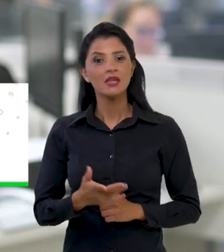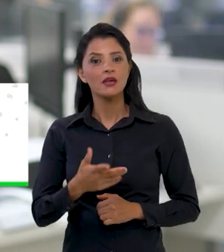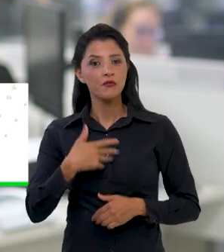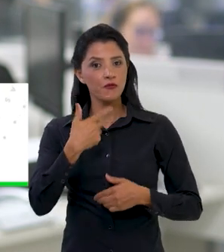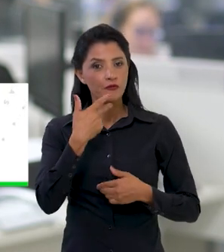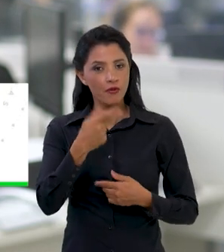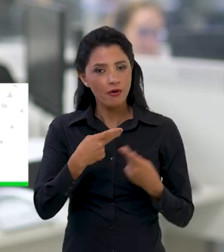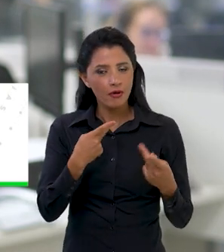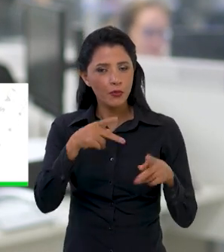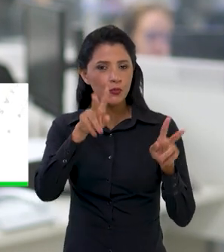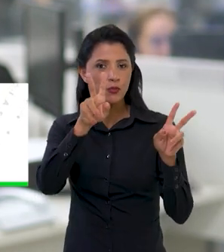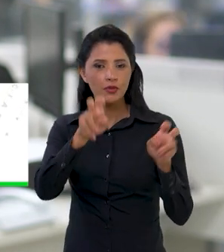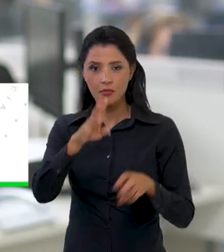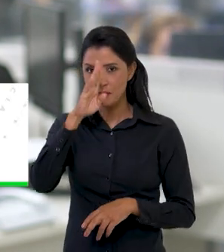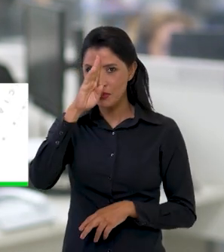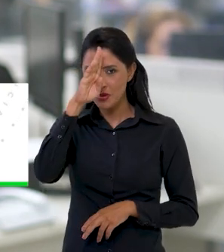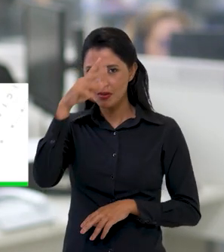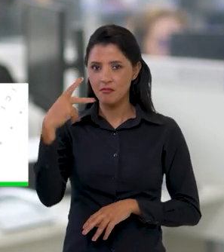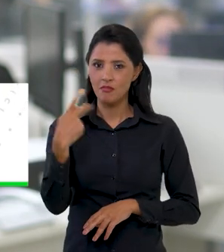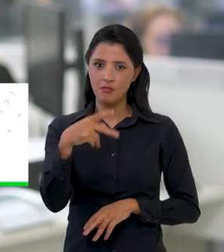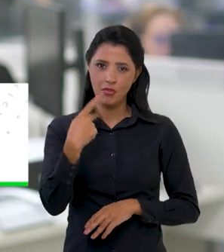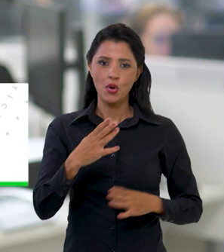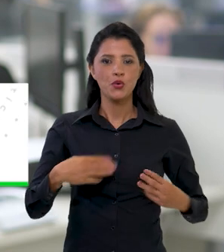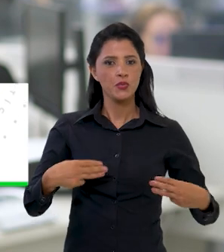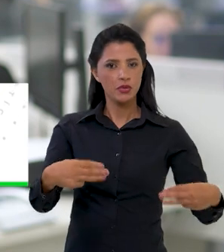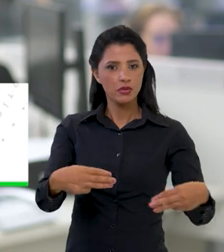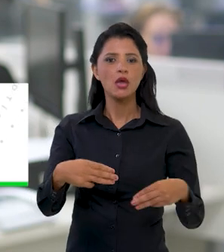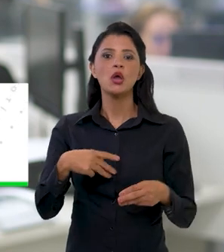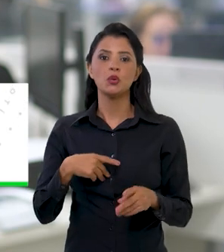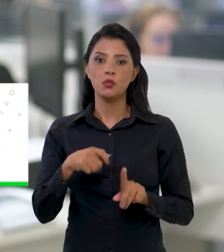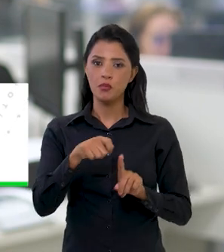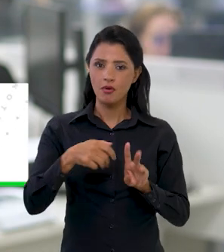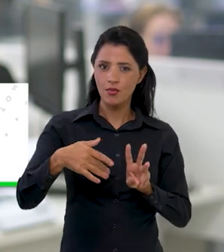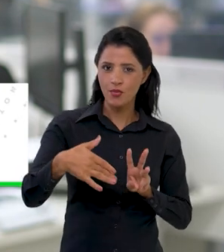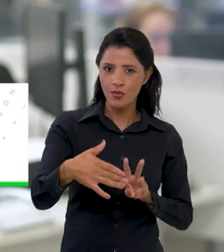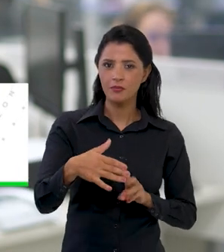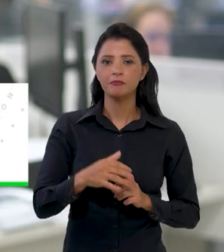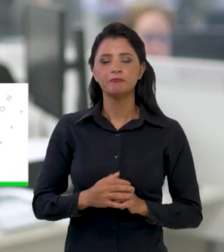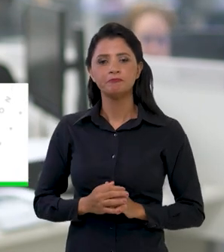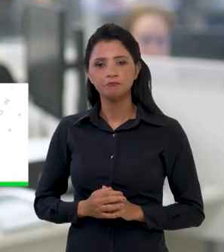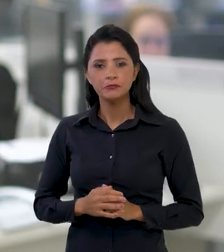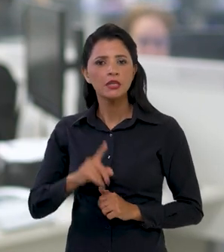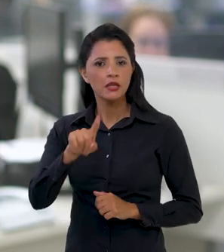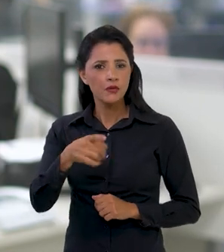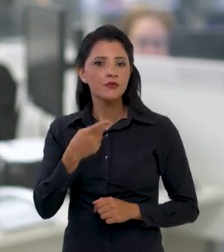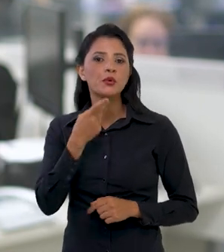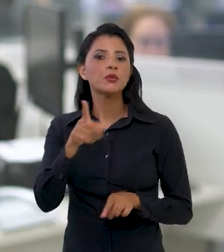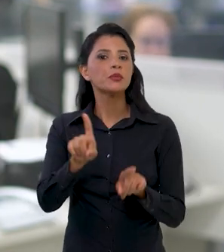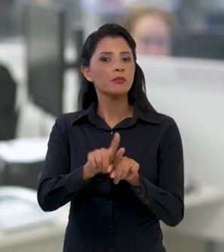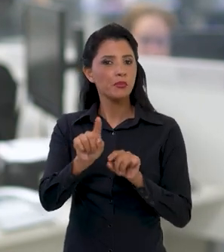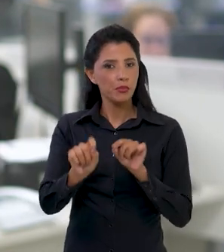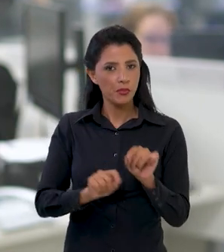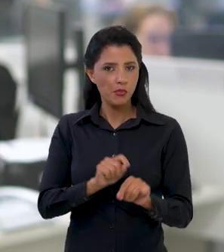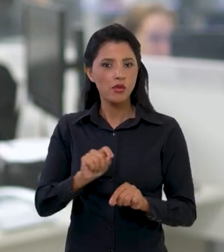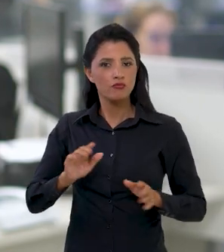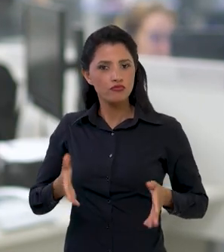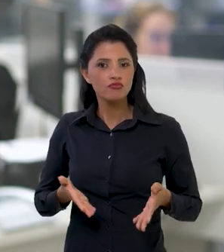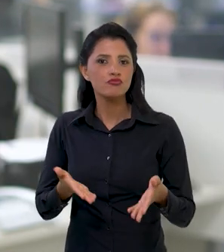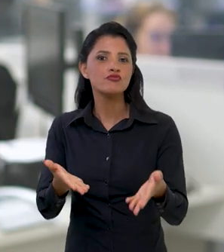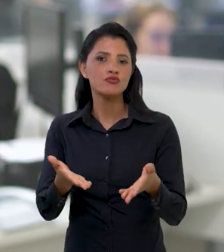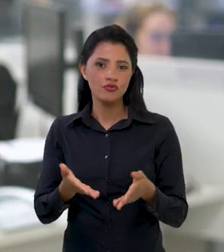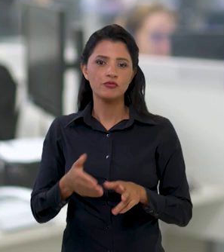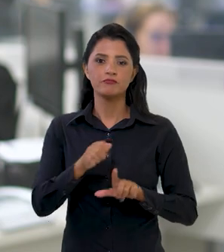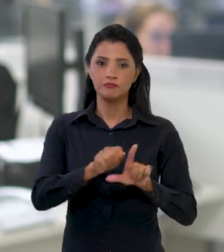Comunicação, para falar das principais ações da pasta nestes primeiros meses de governo e destacou ainda